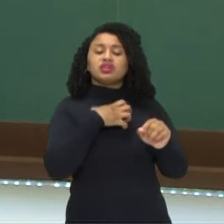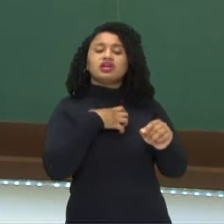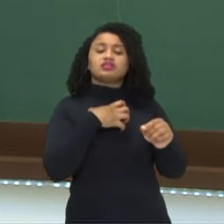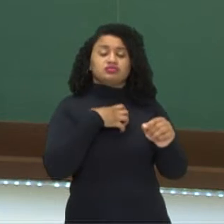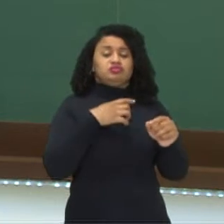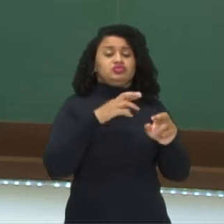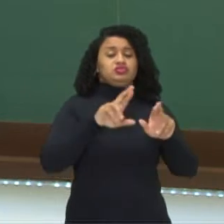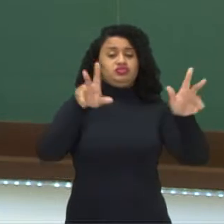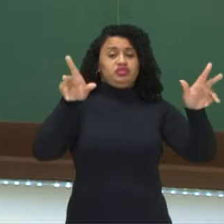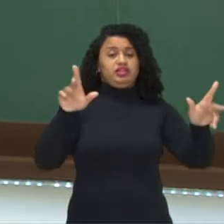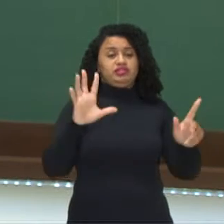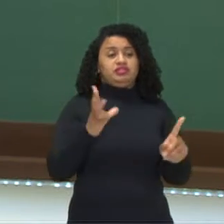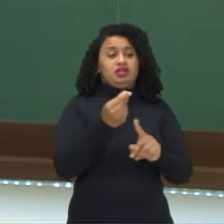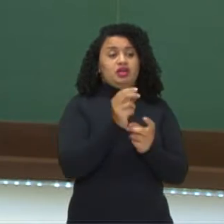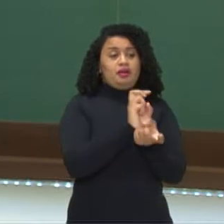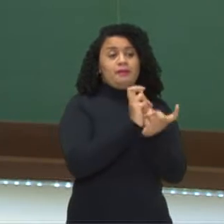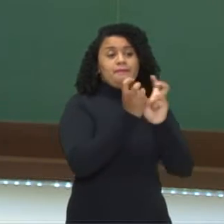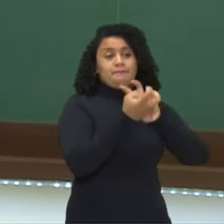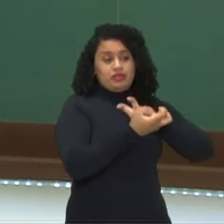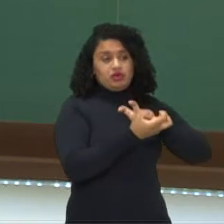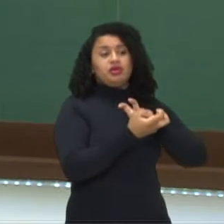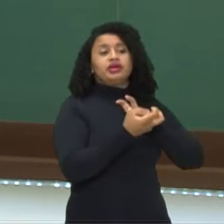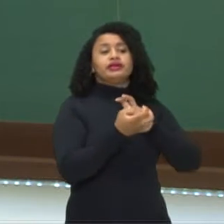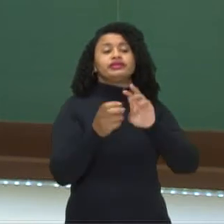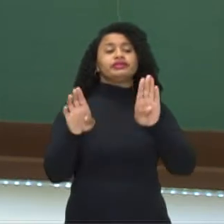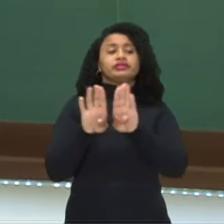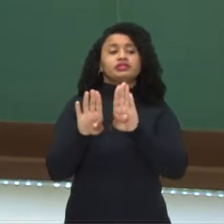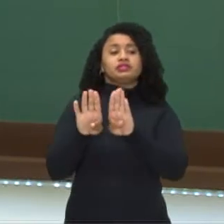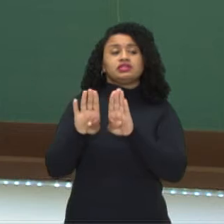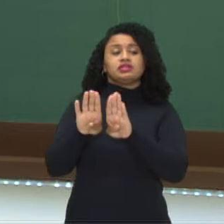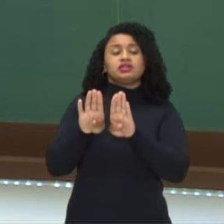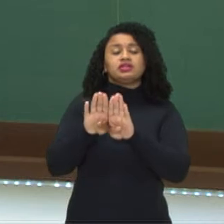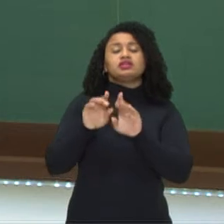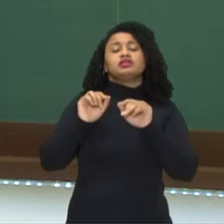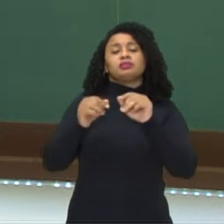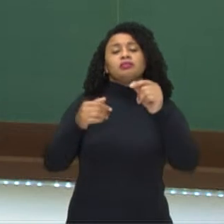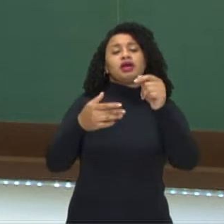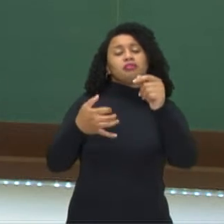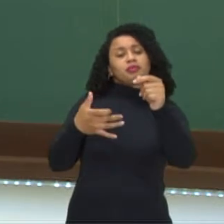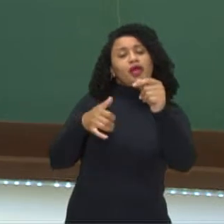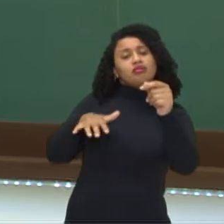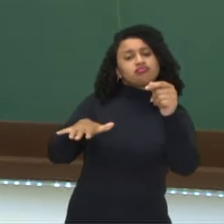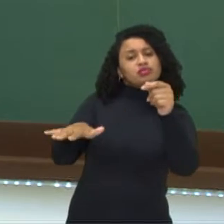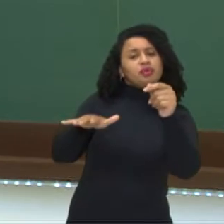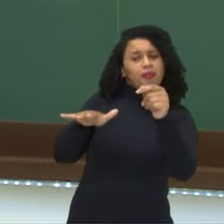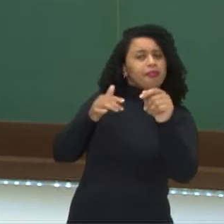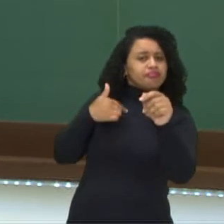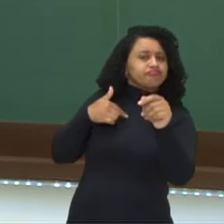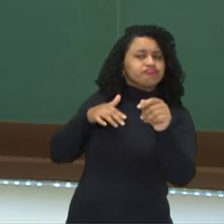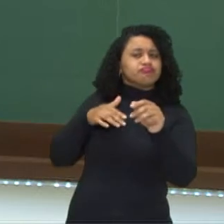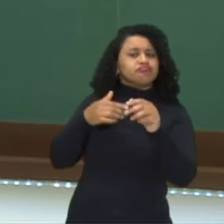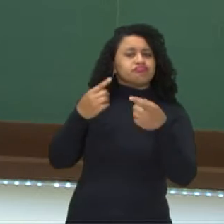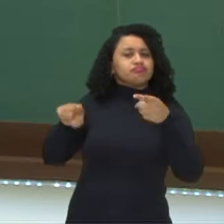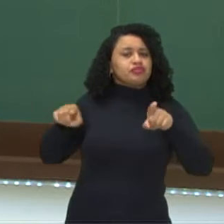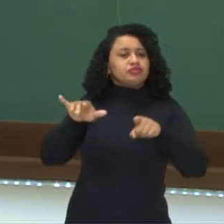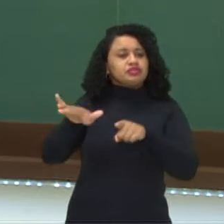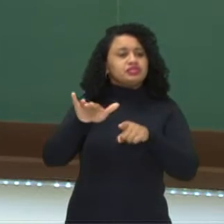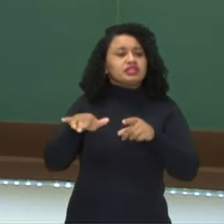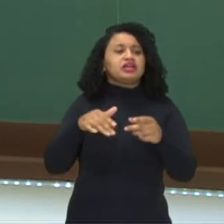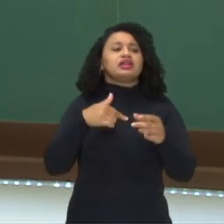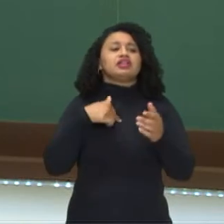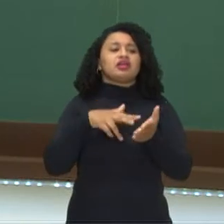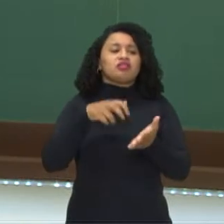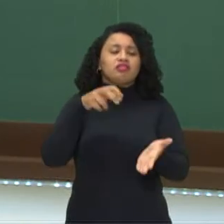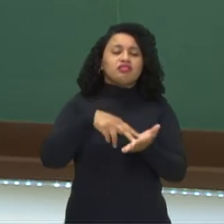artísticos, né? Então, capoeira com a questão do elétrico, né, música elétrica, o frevo, o